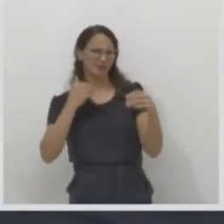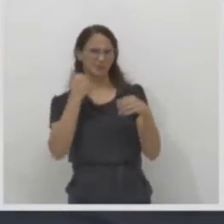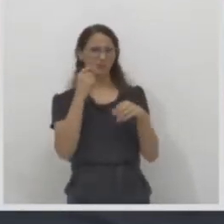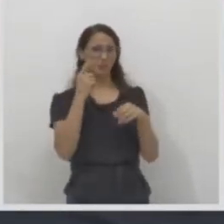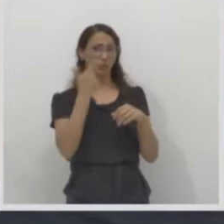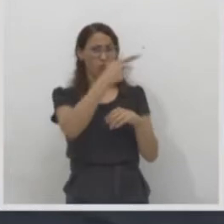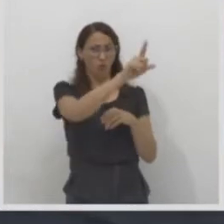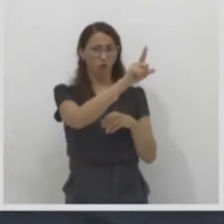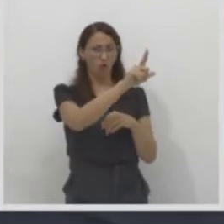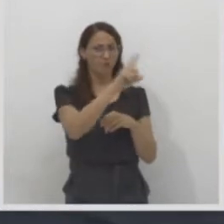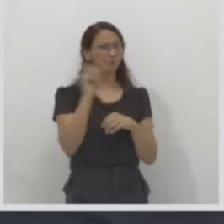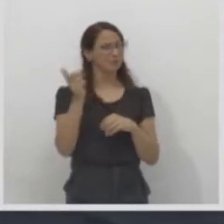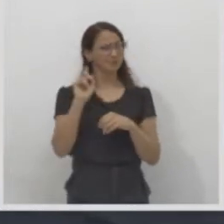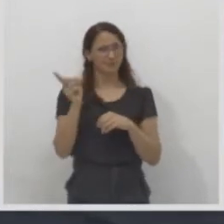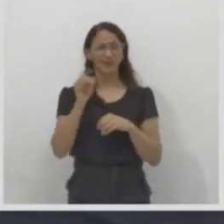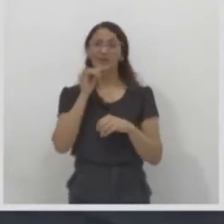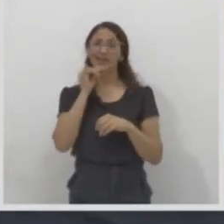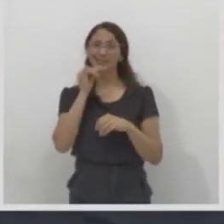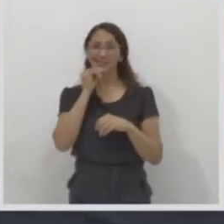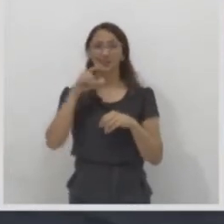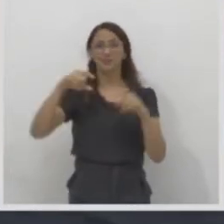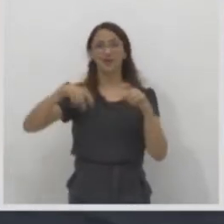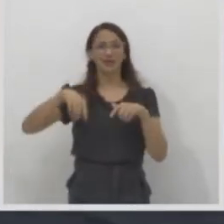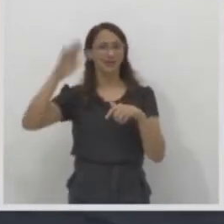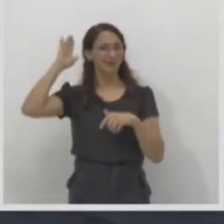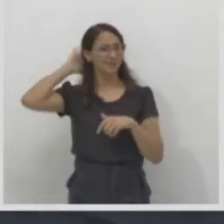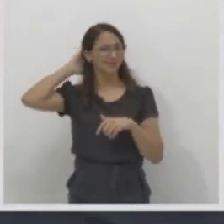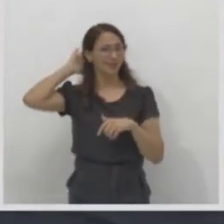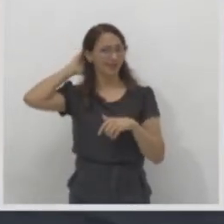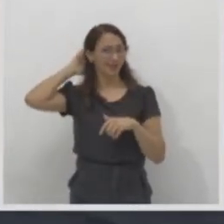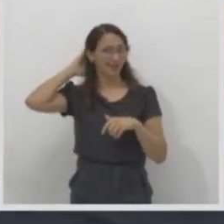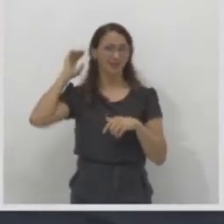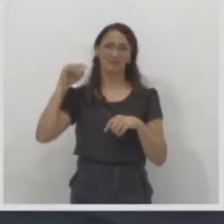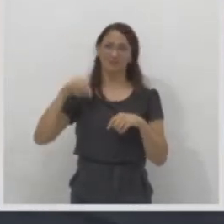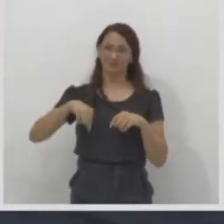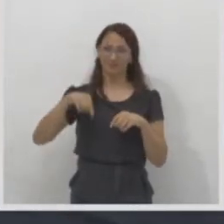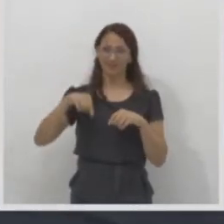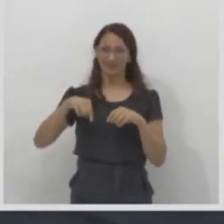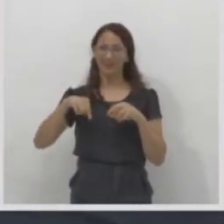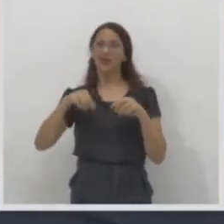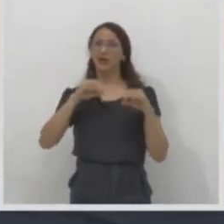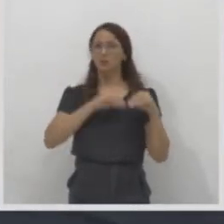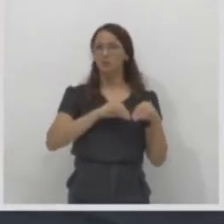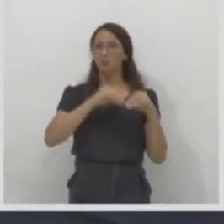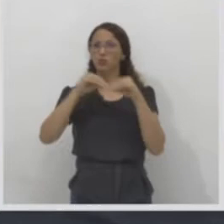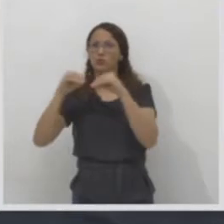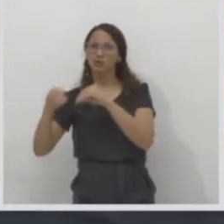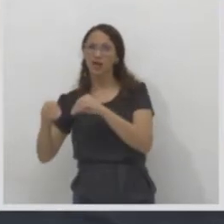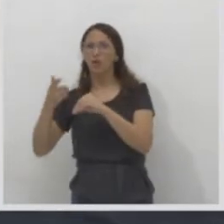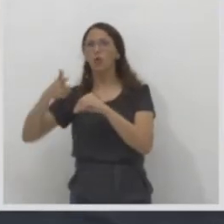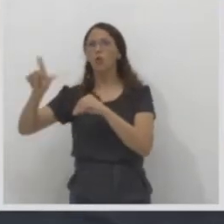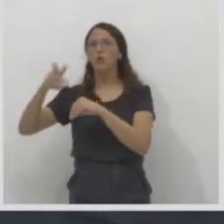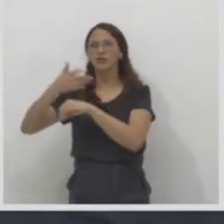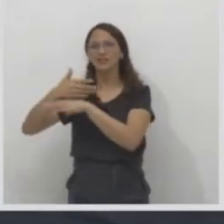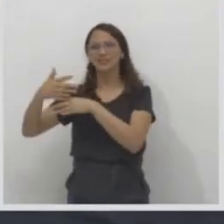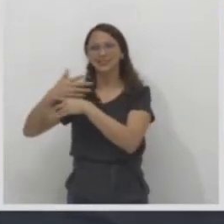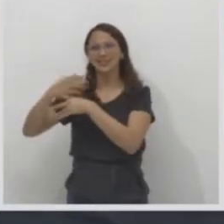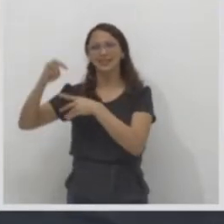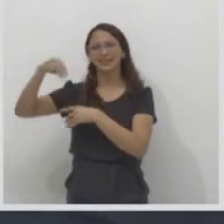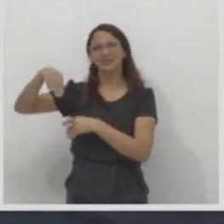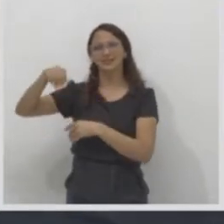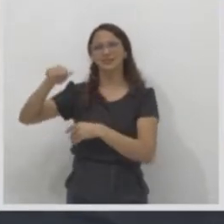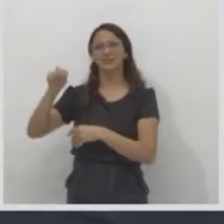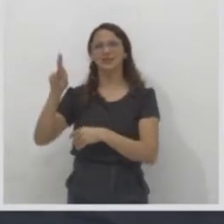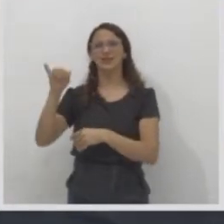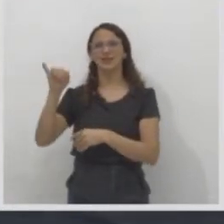Belém e for para Marituba, isso é migração. Se eu sair do bairro do Coqueiro